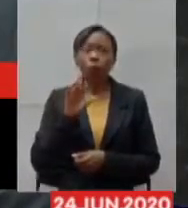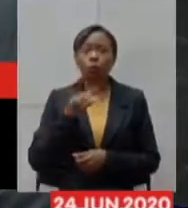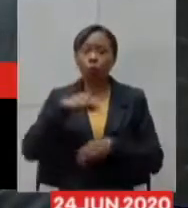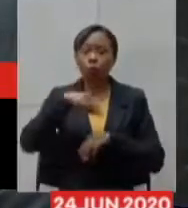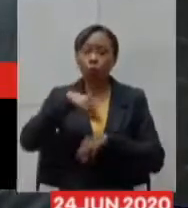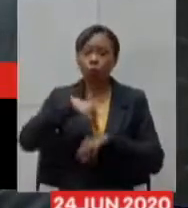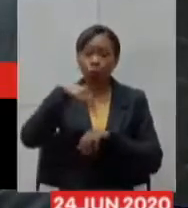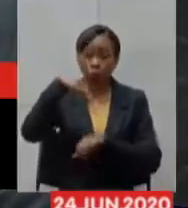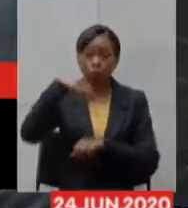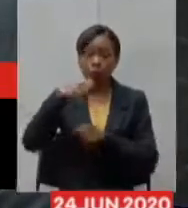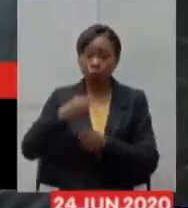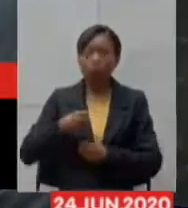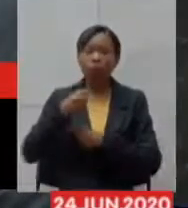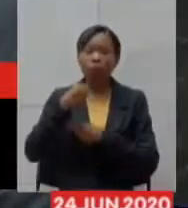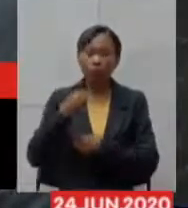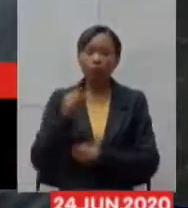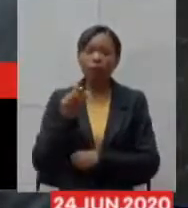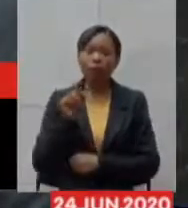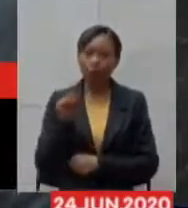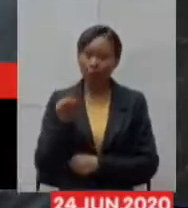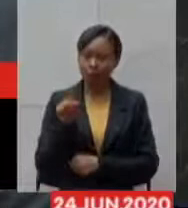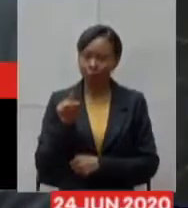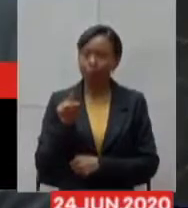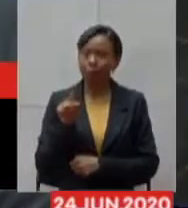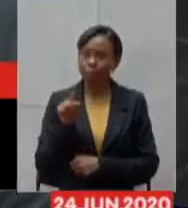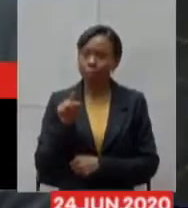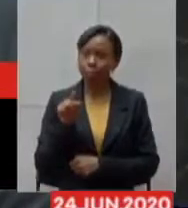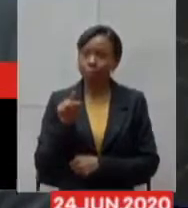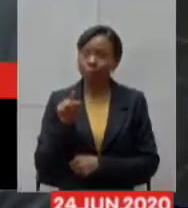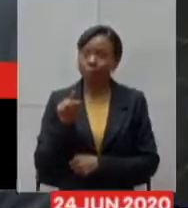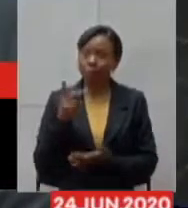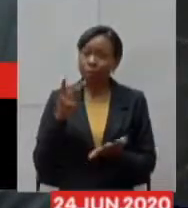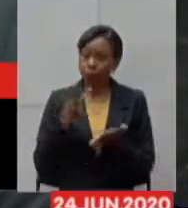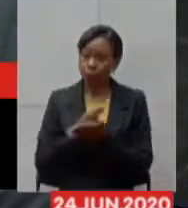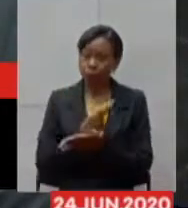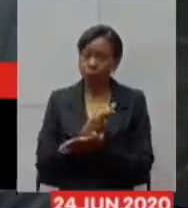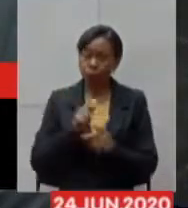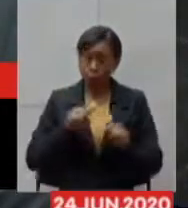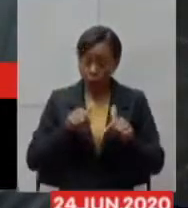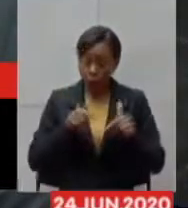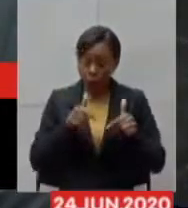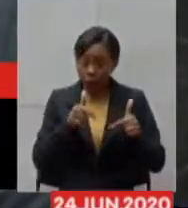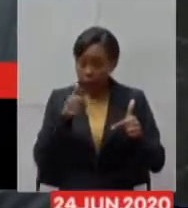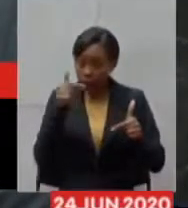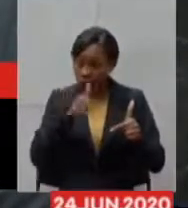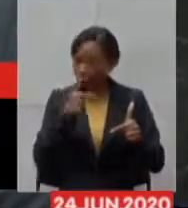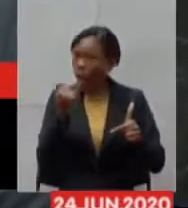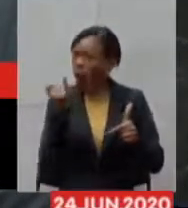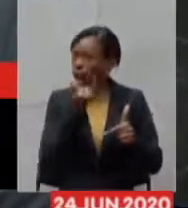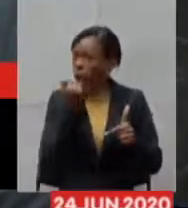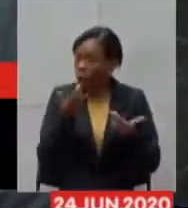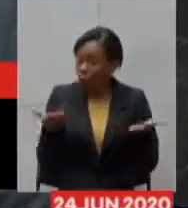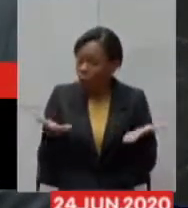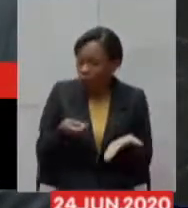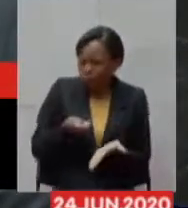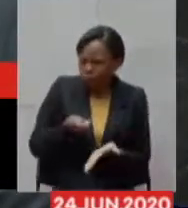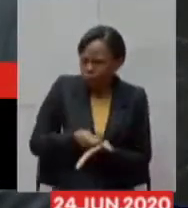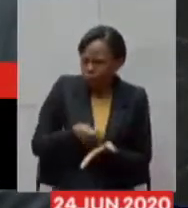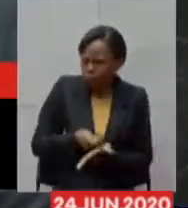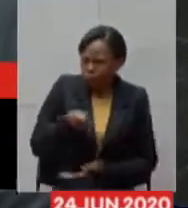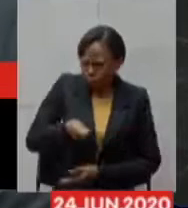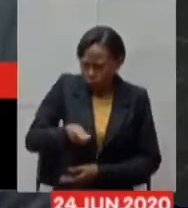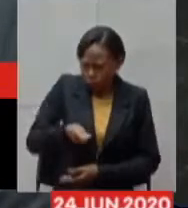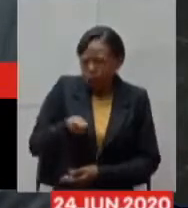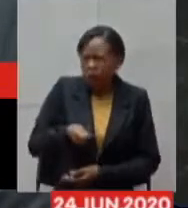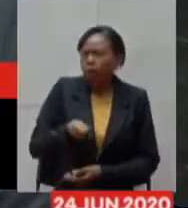parabenizar o prefeito eles têm tido uma ação importante agora uma ação rígida entraram em